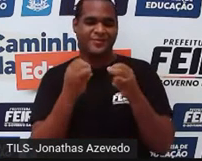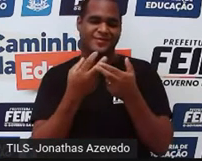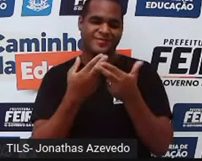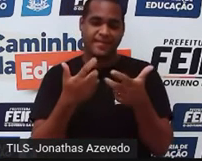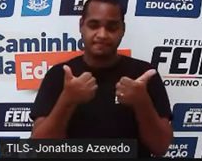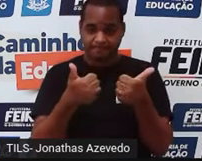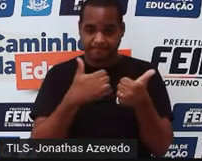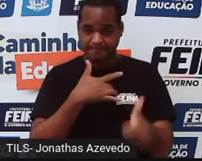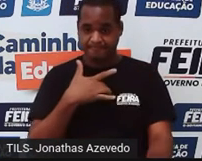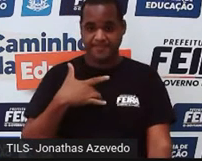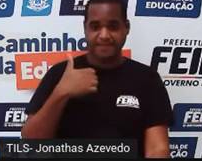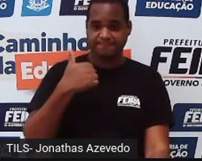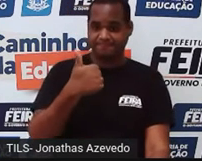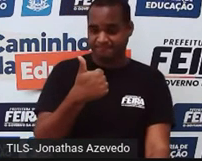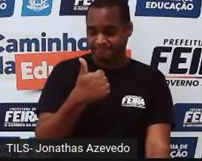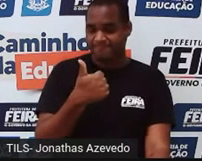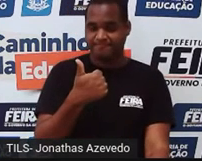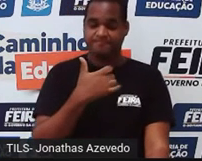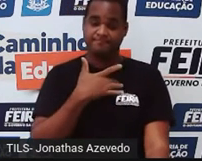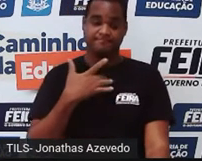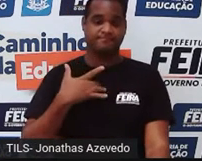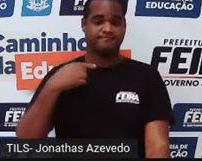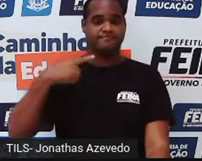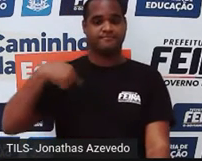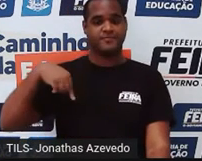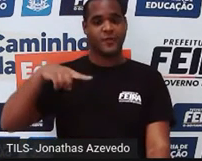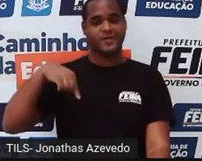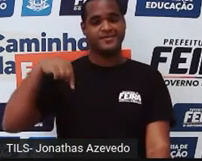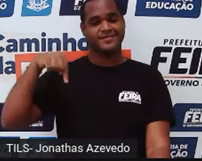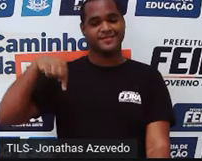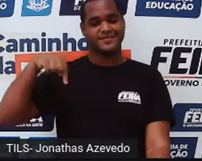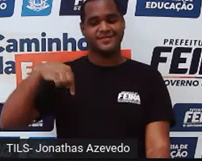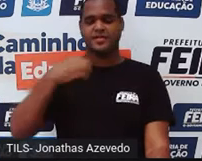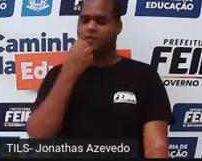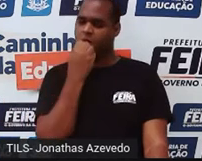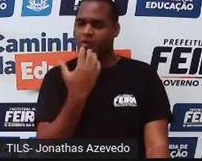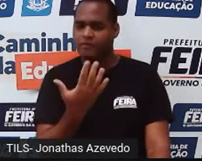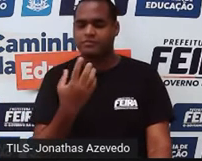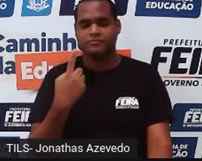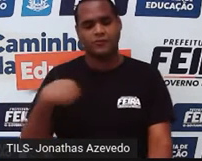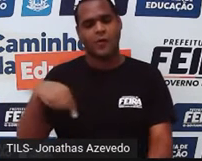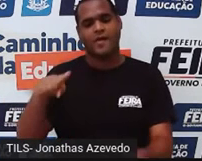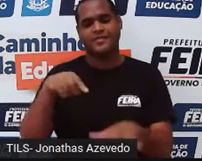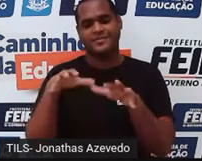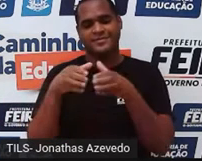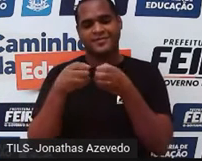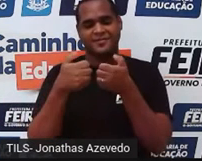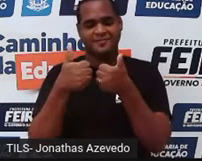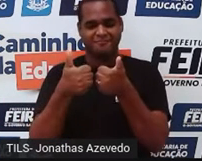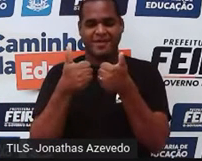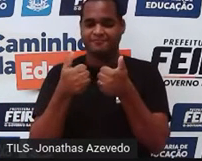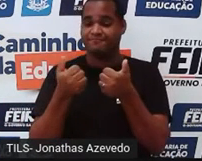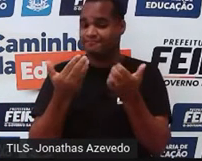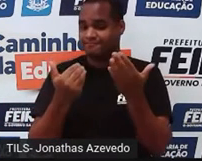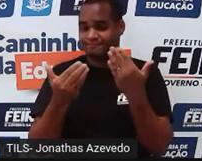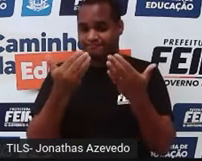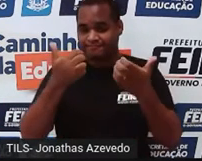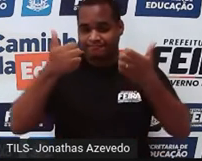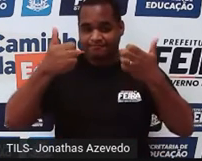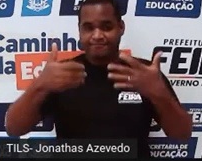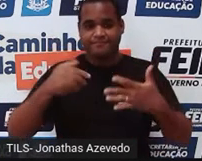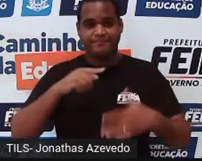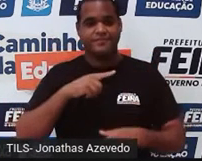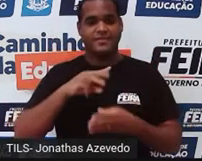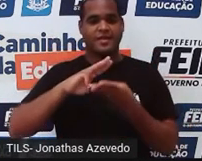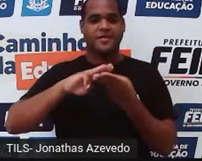Tudo bem com você aí do outro lado? Tudo bem comigo aqui desse lado? Tudo bem conosco? Vamos que vamos! Aula